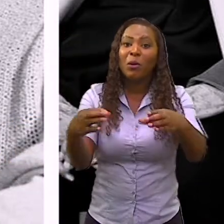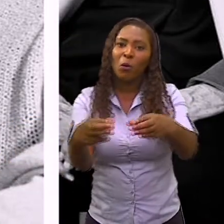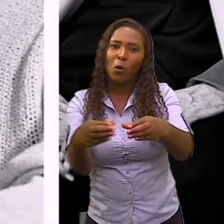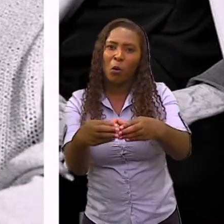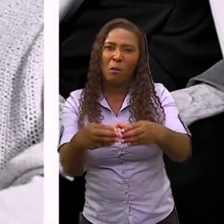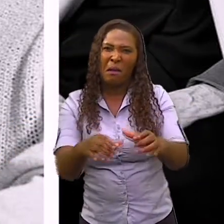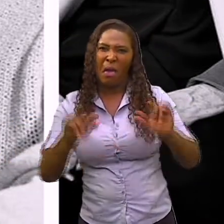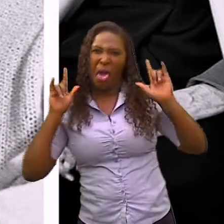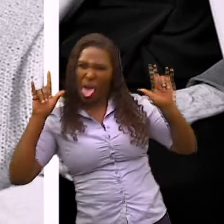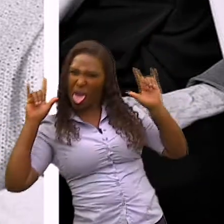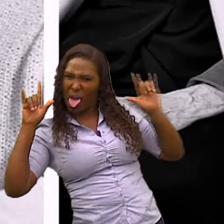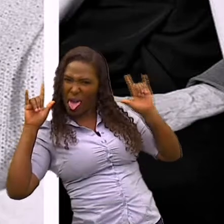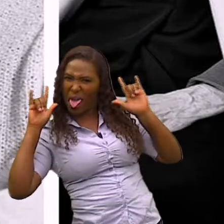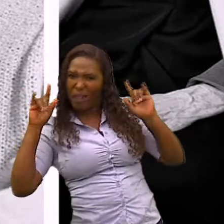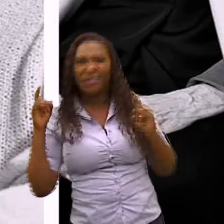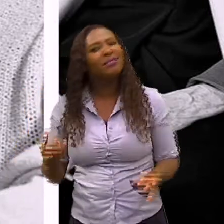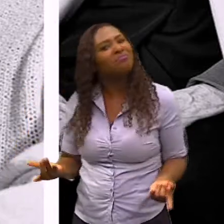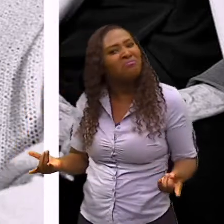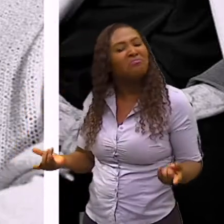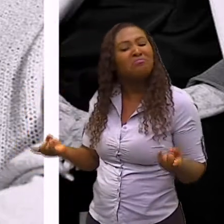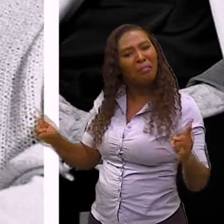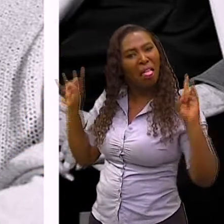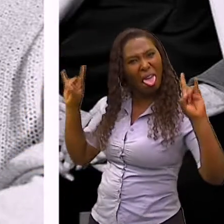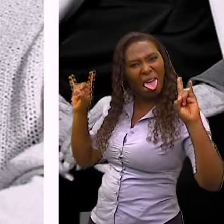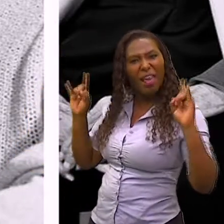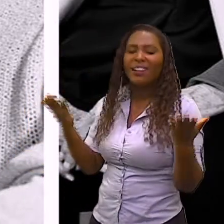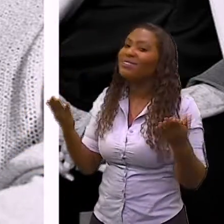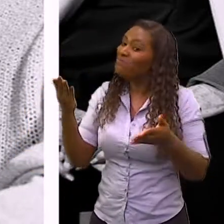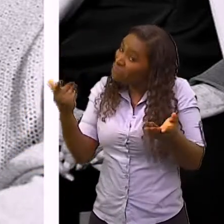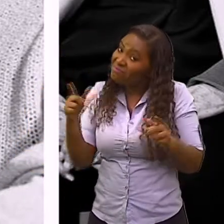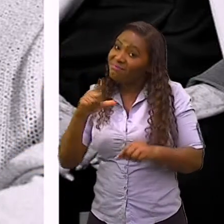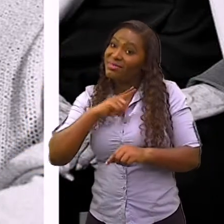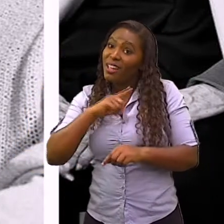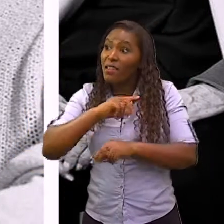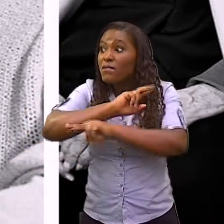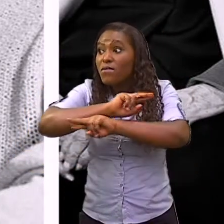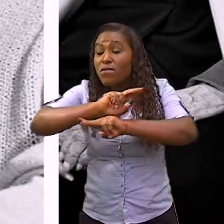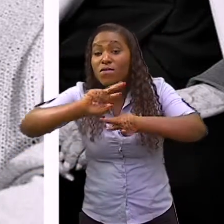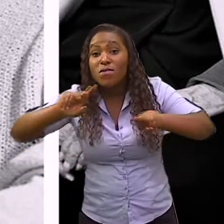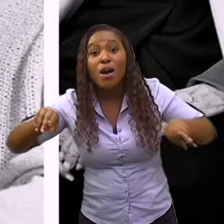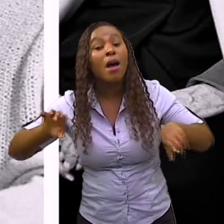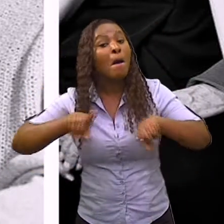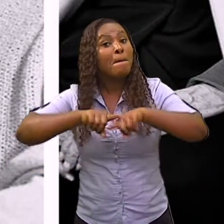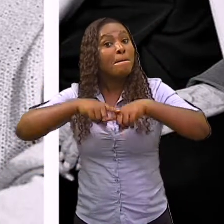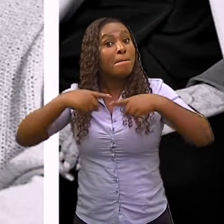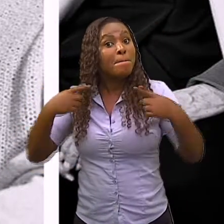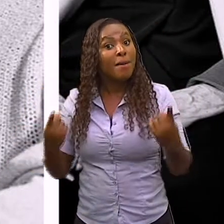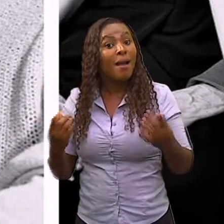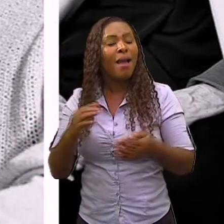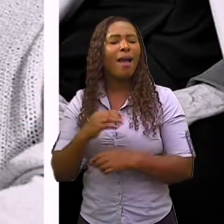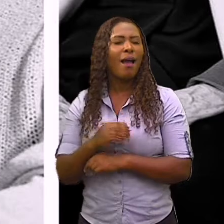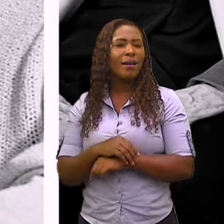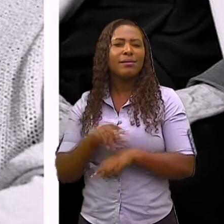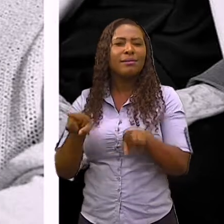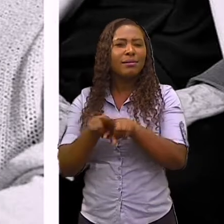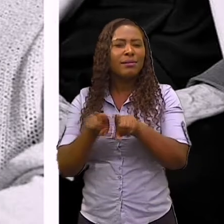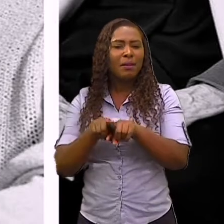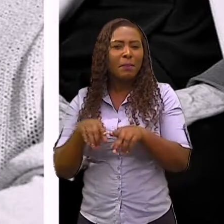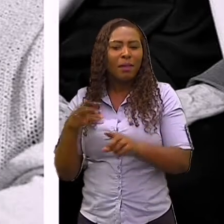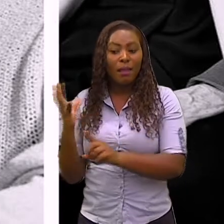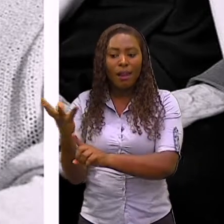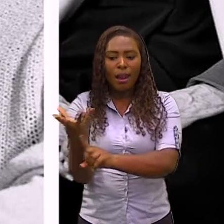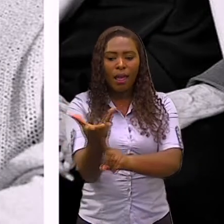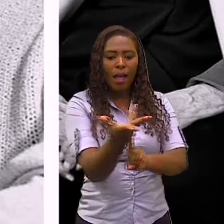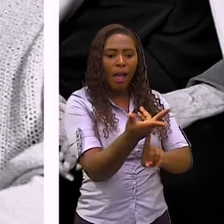roqueiros, não é isso? Então hoje nós vamos falar também dentro dos artistas, dentro da arte,